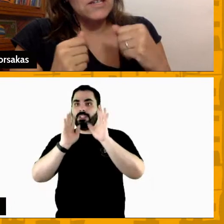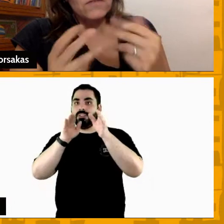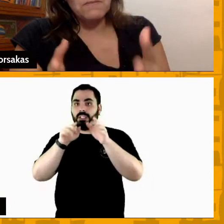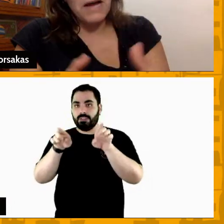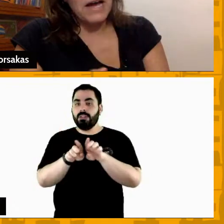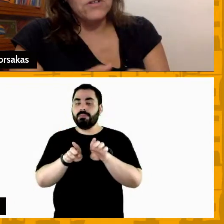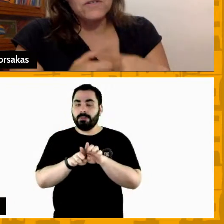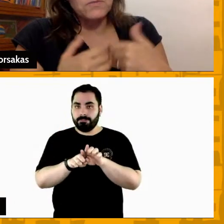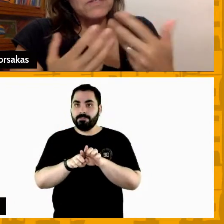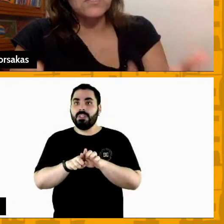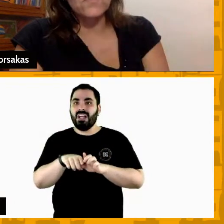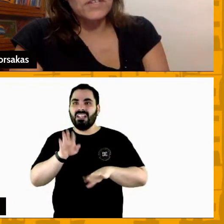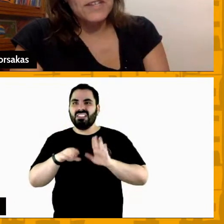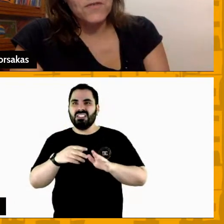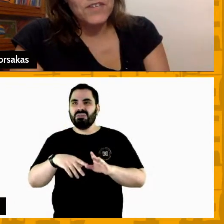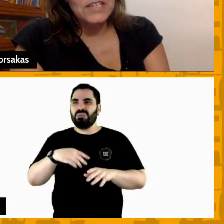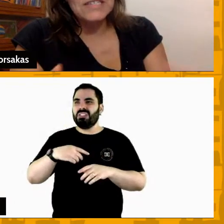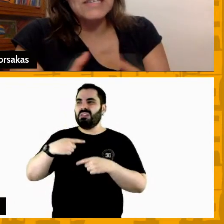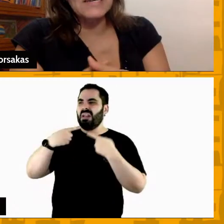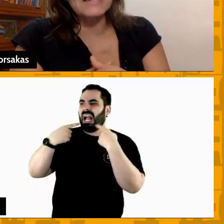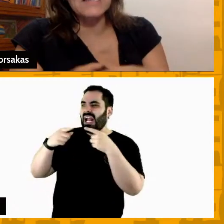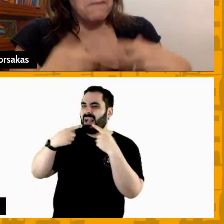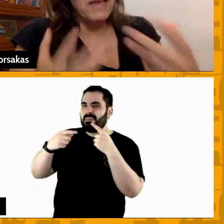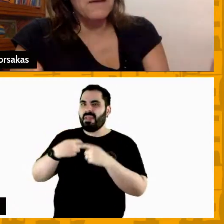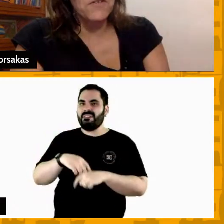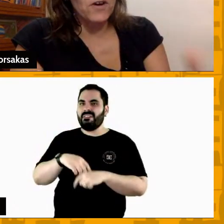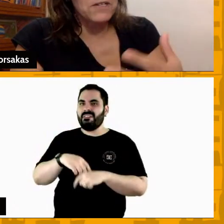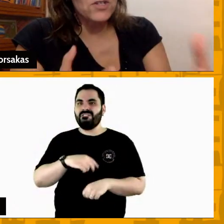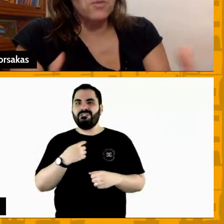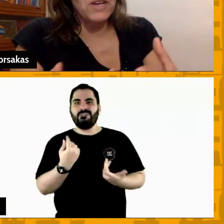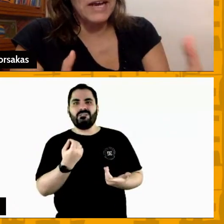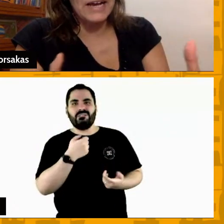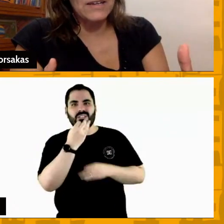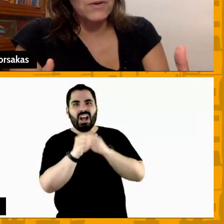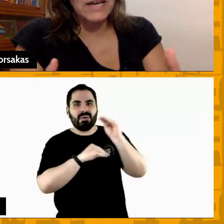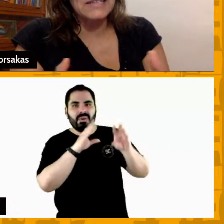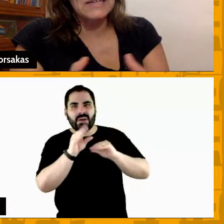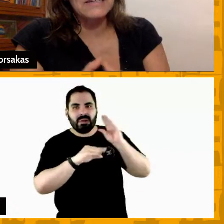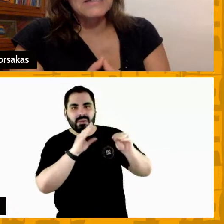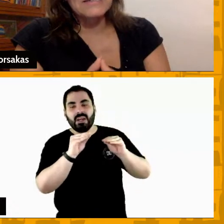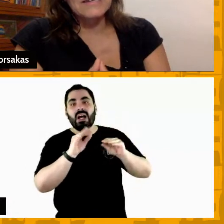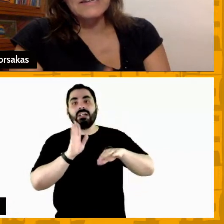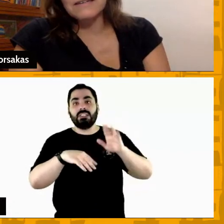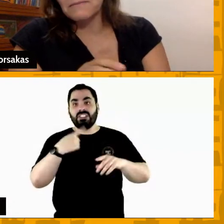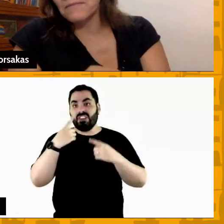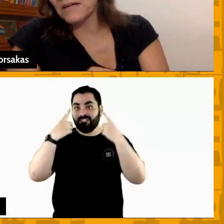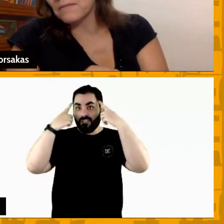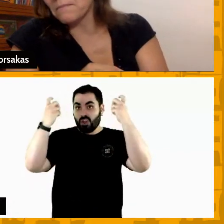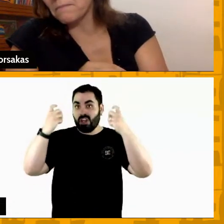agressão verbal de violência física que também é uma forma de se comunicar que não é nada